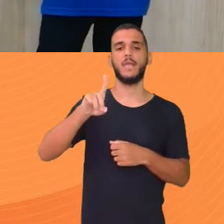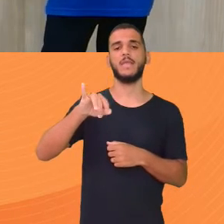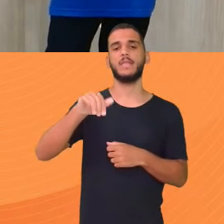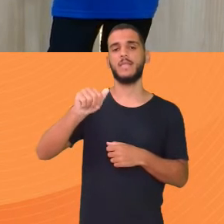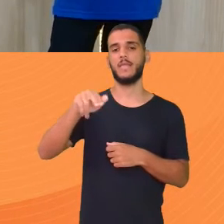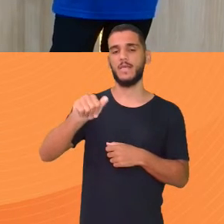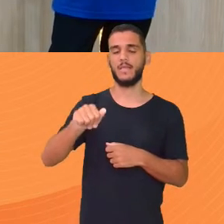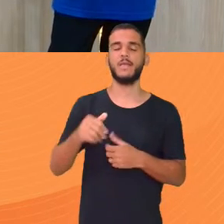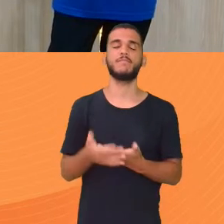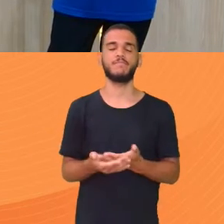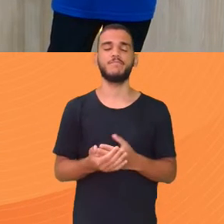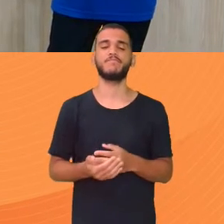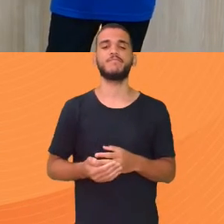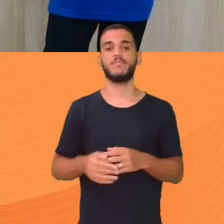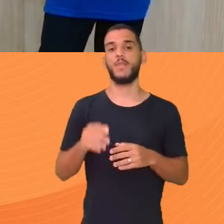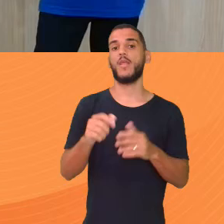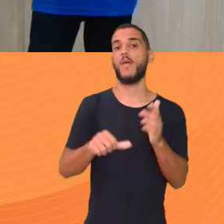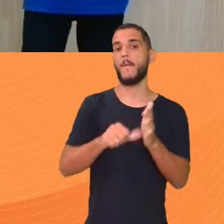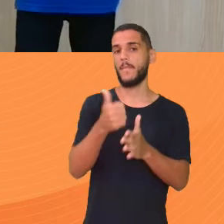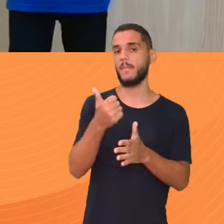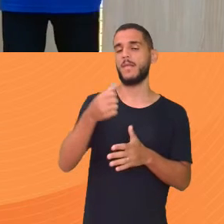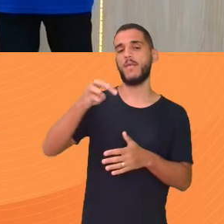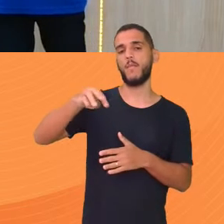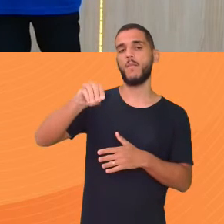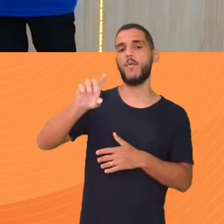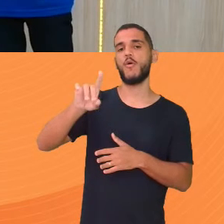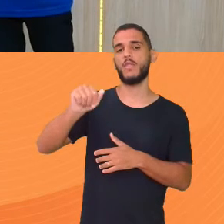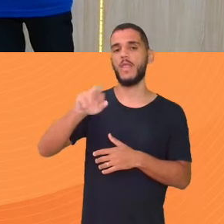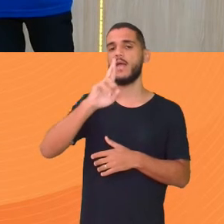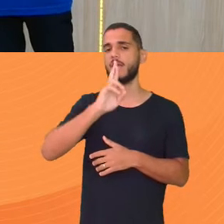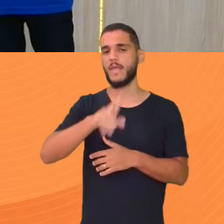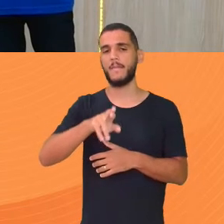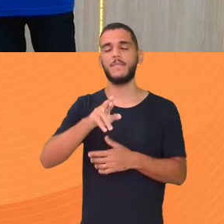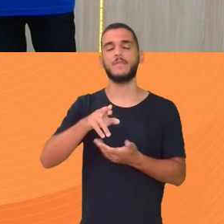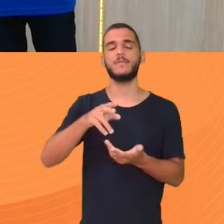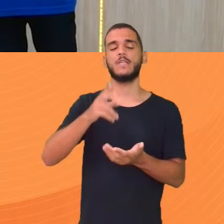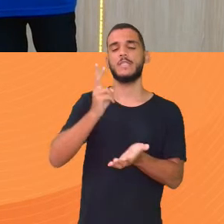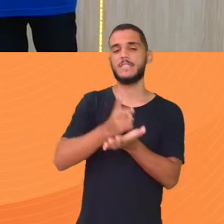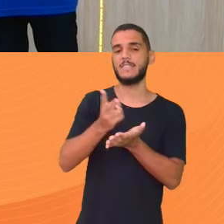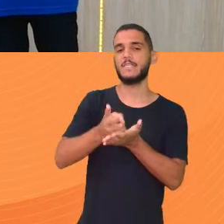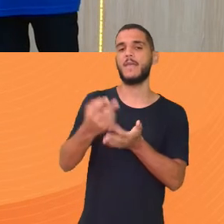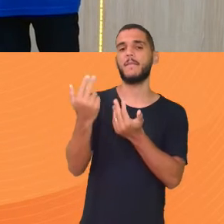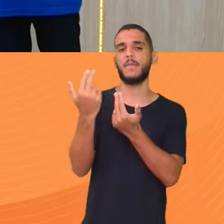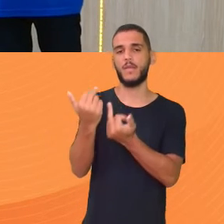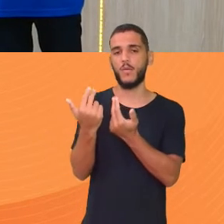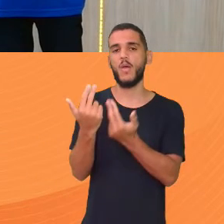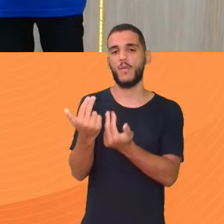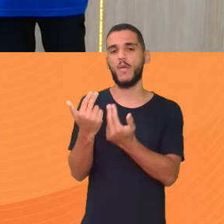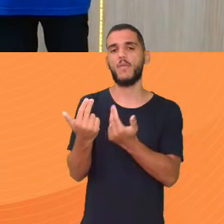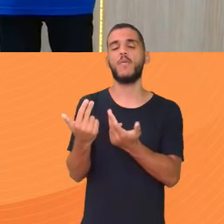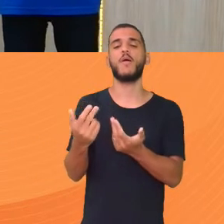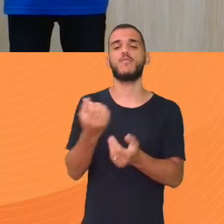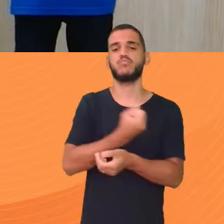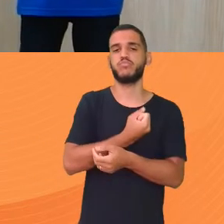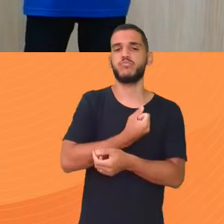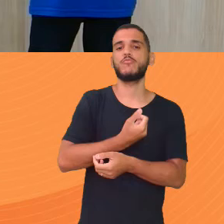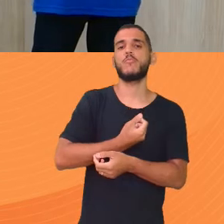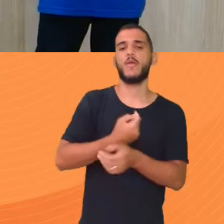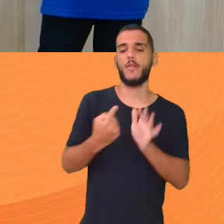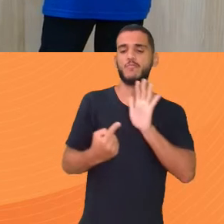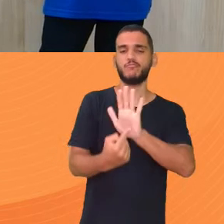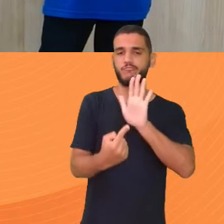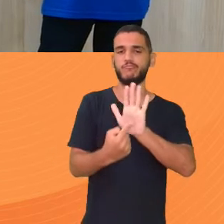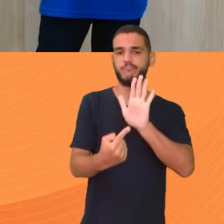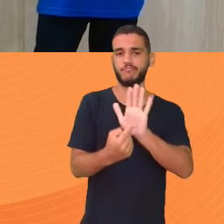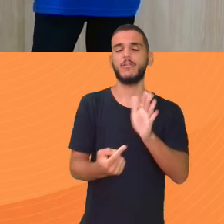repete E mediana Tem dois casos Quando a quantidade É impa Você bota em ordem E o do meio É a resposta E a quantidade É par